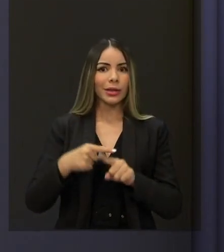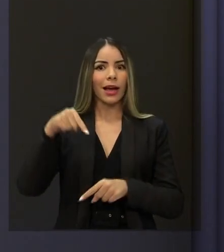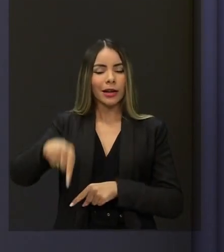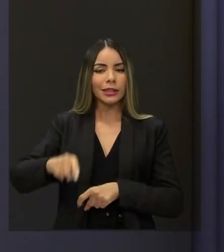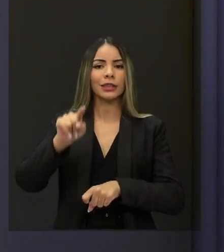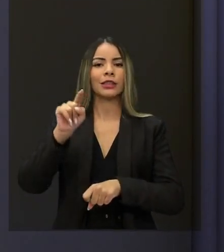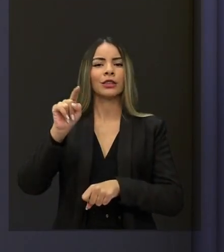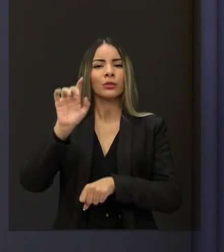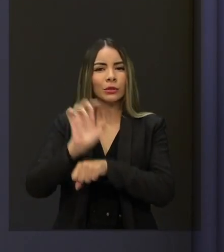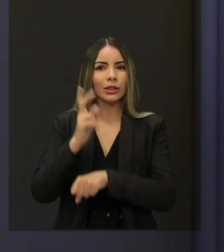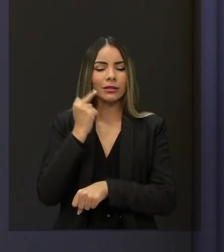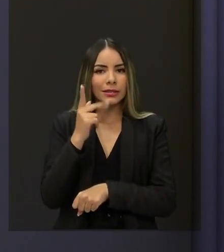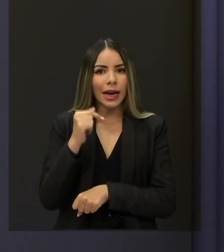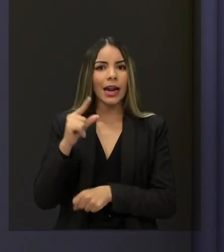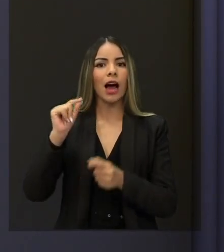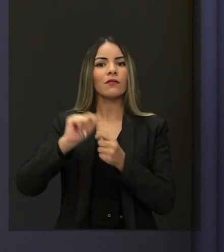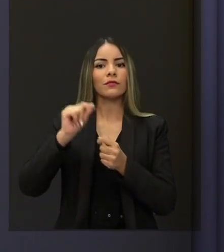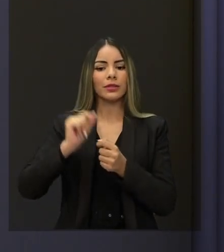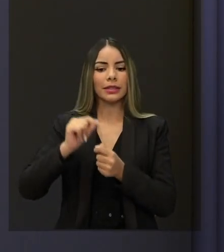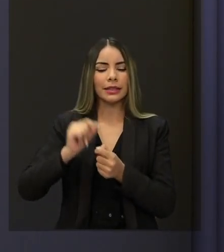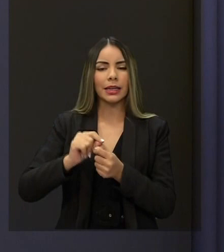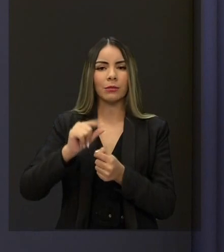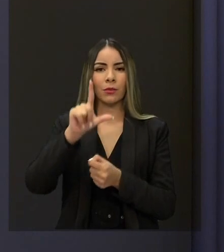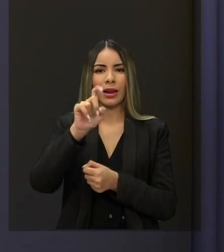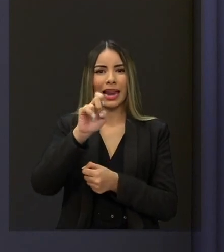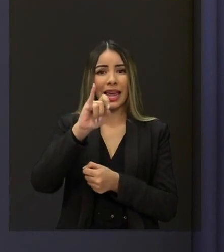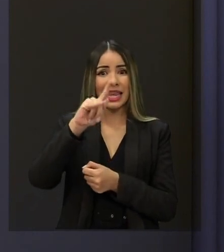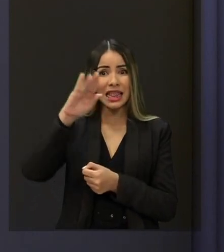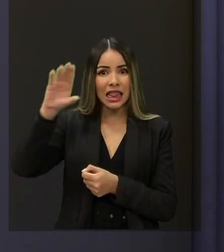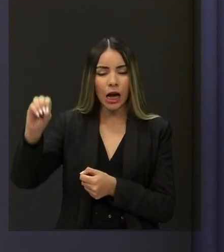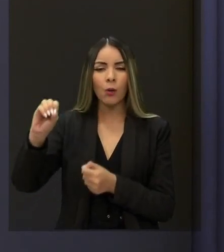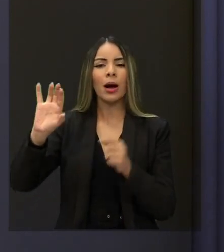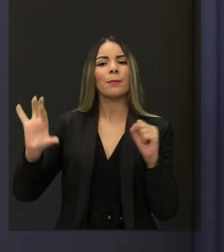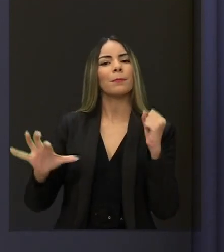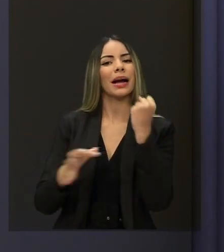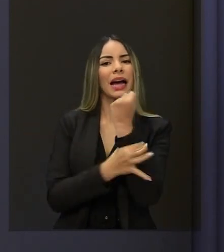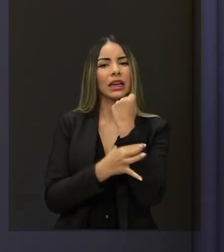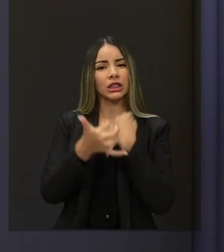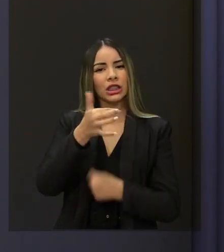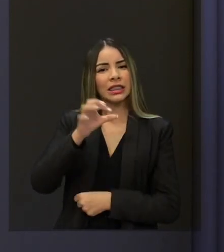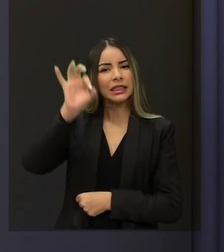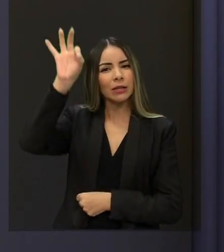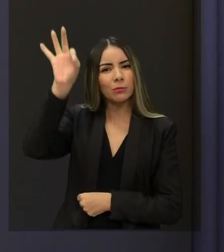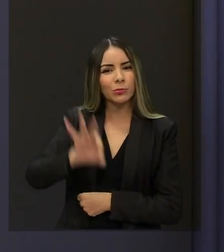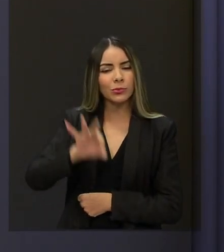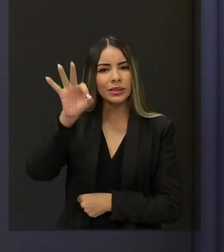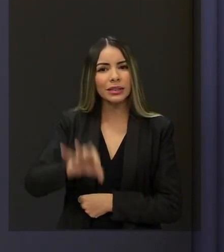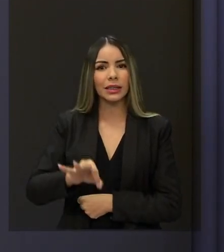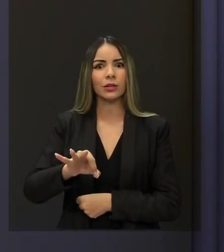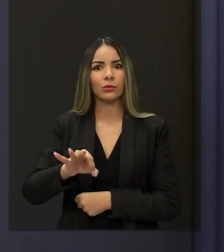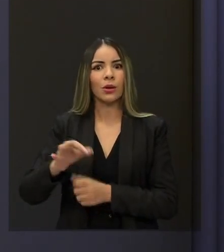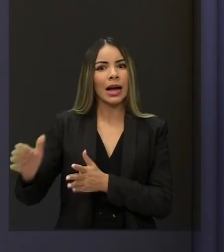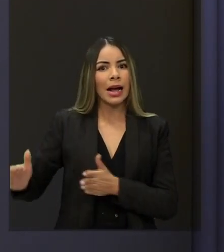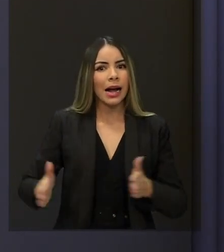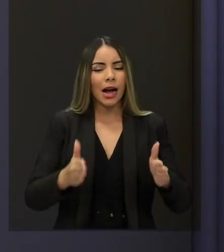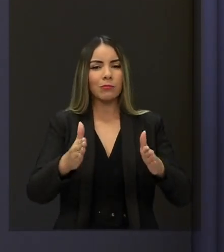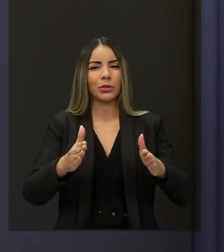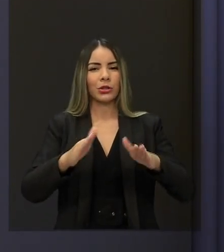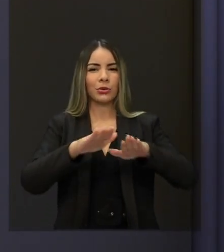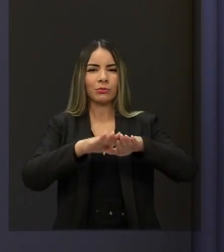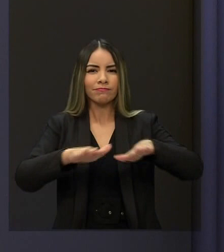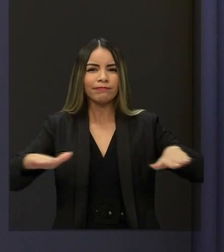se fez um leilão para garantir 100% de esgotamento sanitário na região metropolitana de Fortaleza e na região